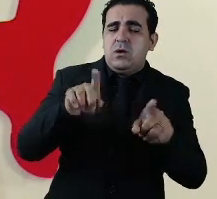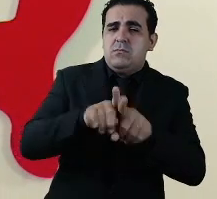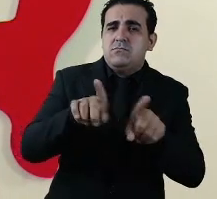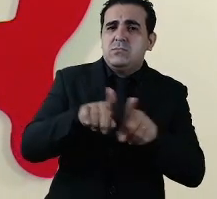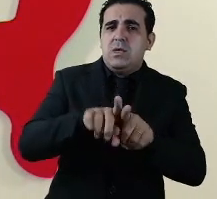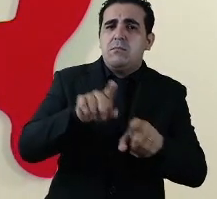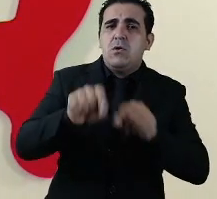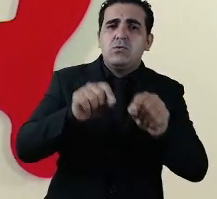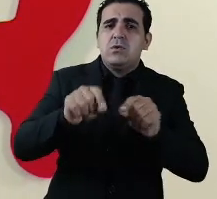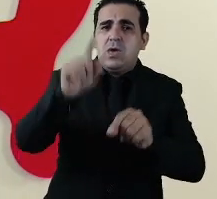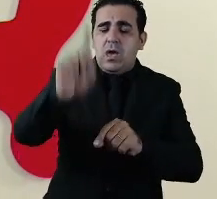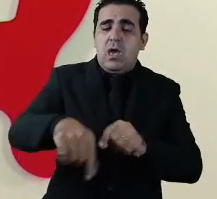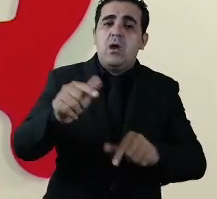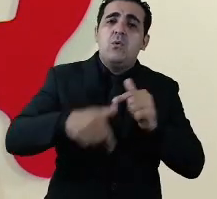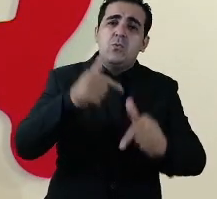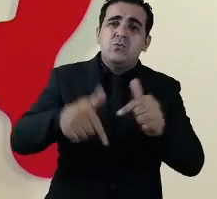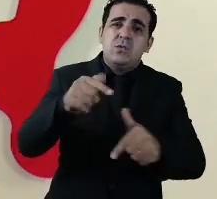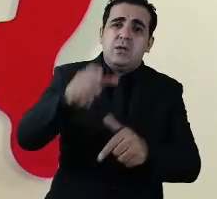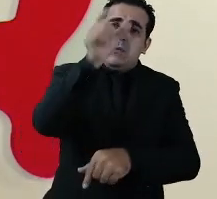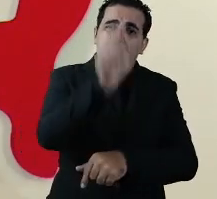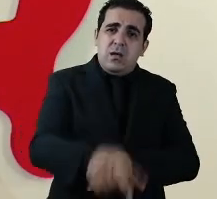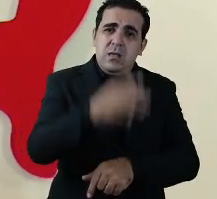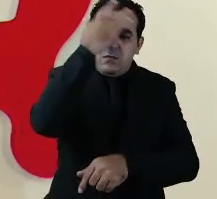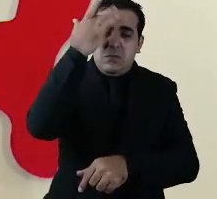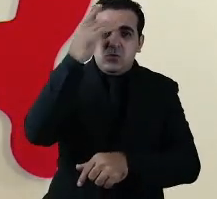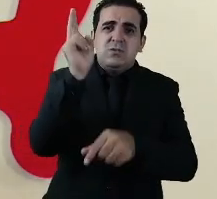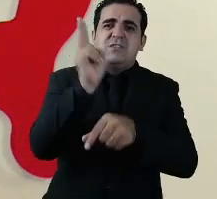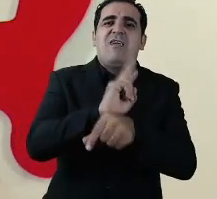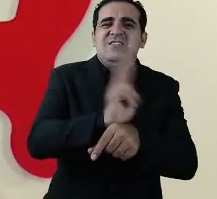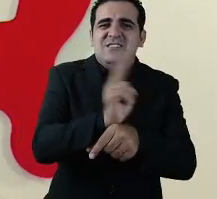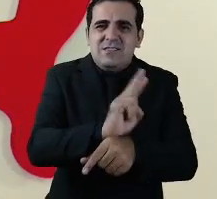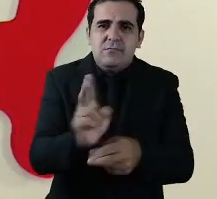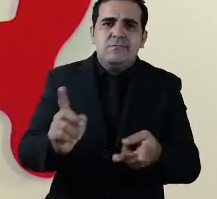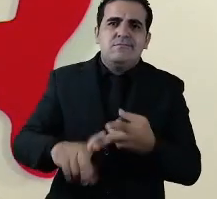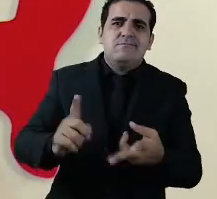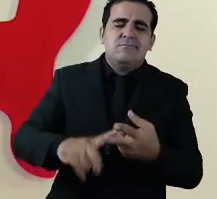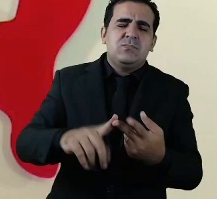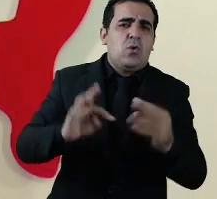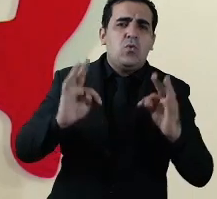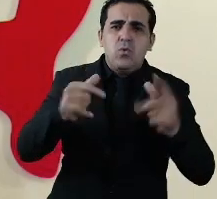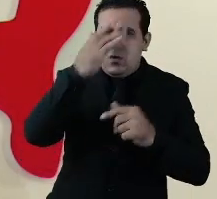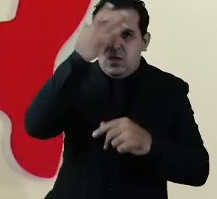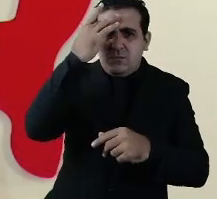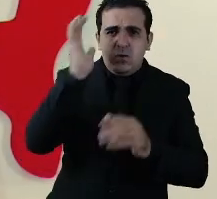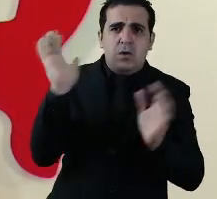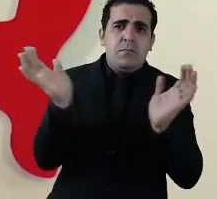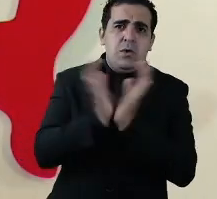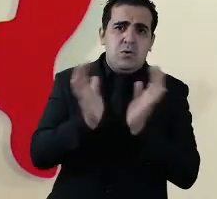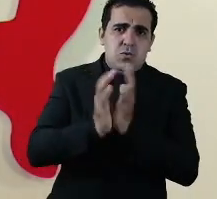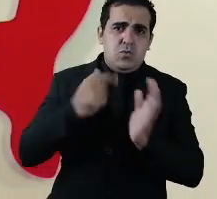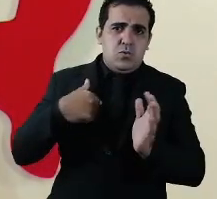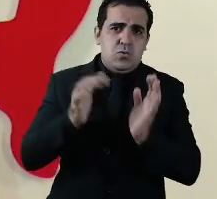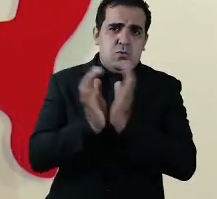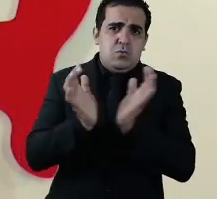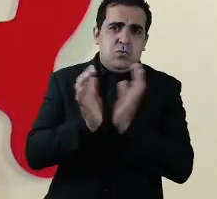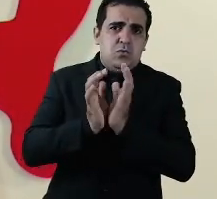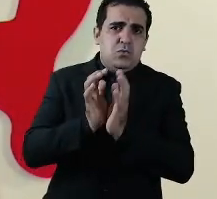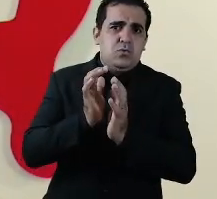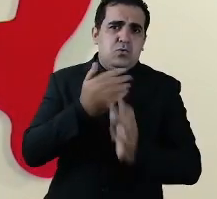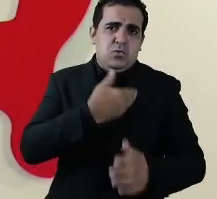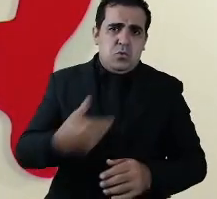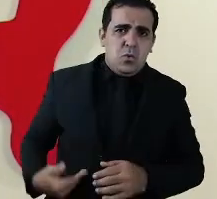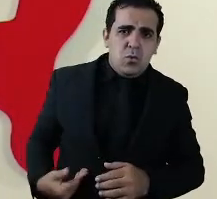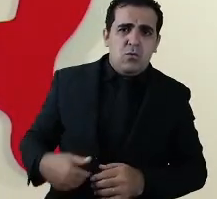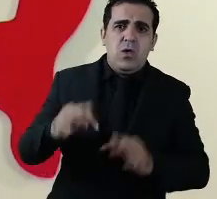integram os serviços essenciais servidores da segurança servidores do sistema penitenciário a minha equipe de governo praticamente